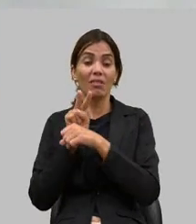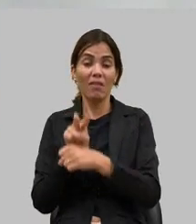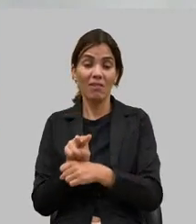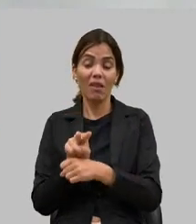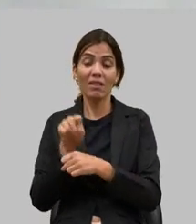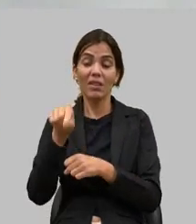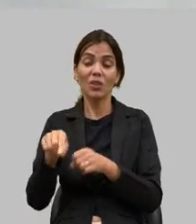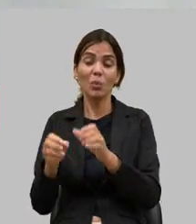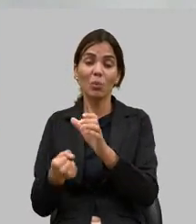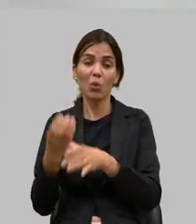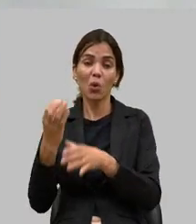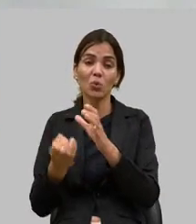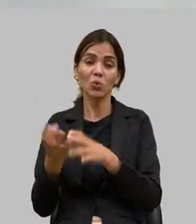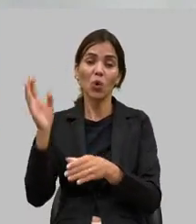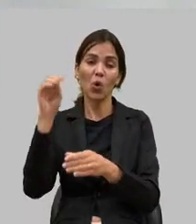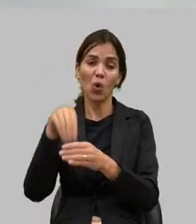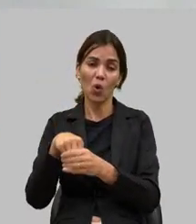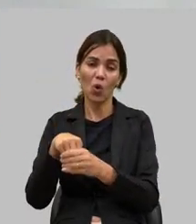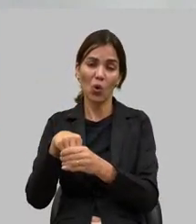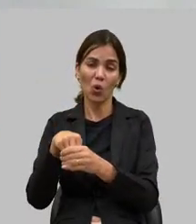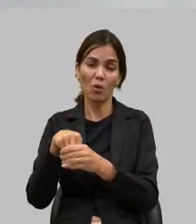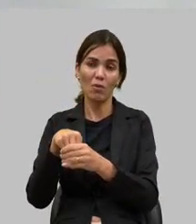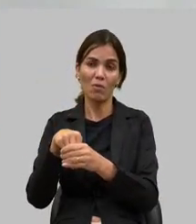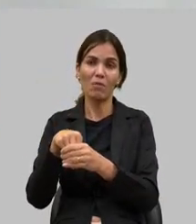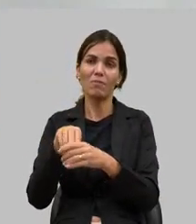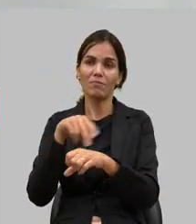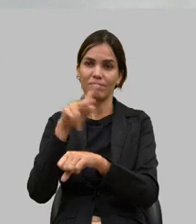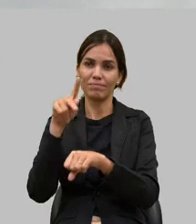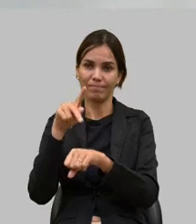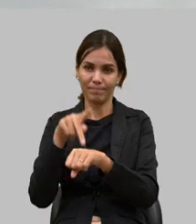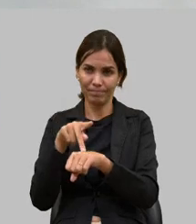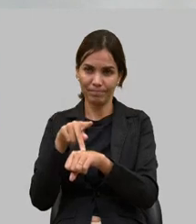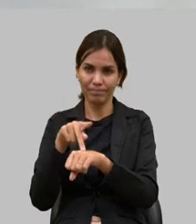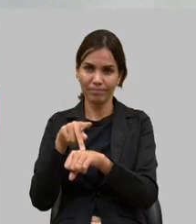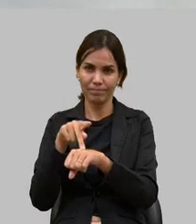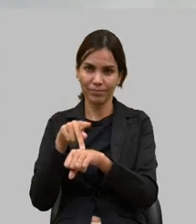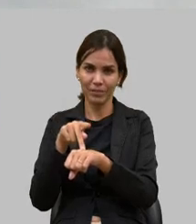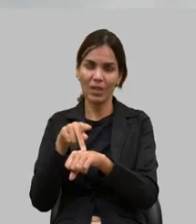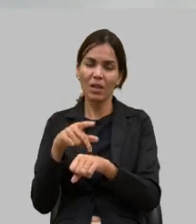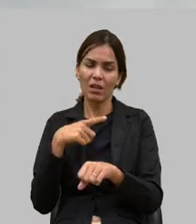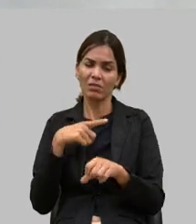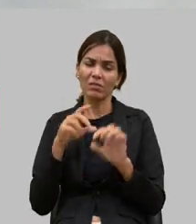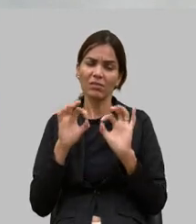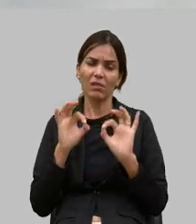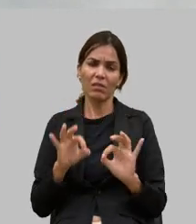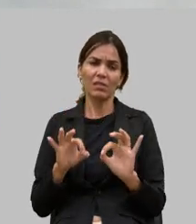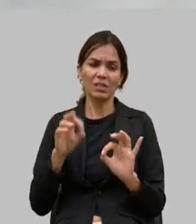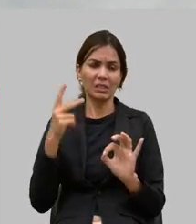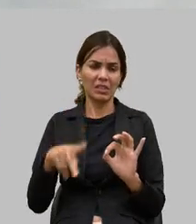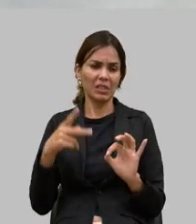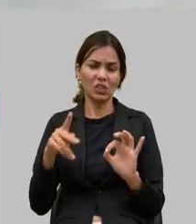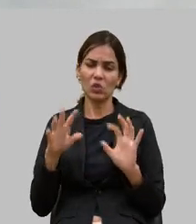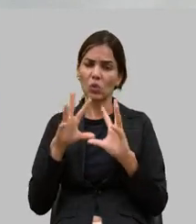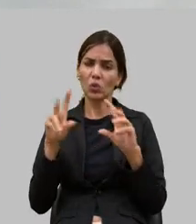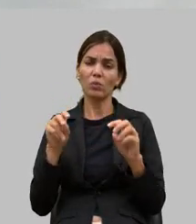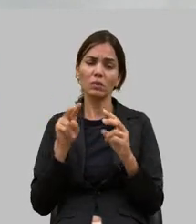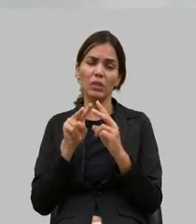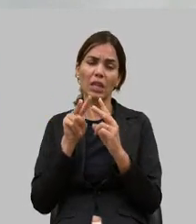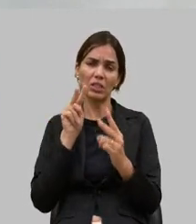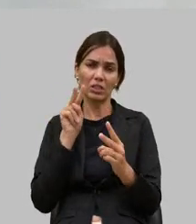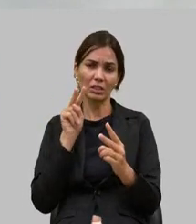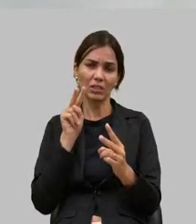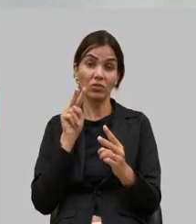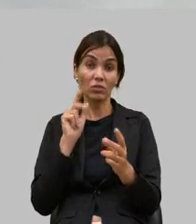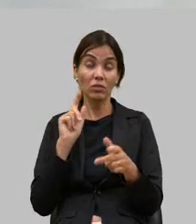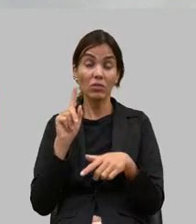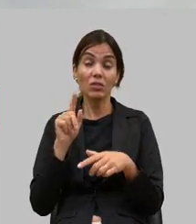nós como consumidores de lácteos eu tenho certeza que aqui a plateia e todos que nos assistem quando compram